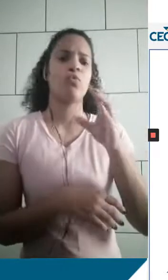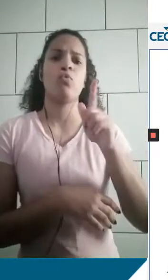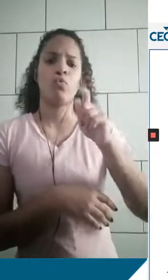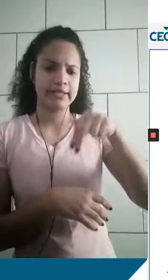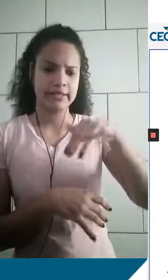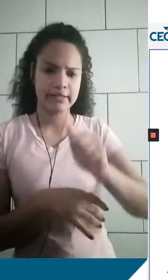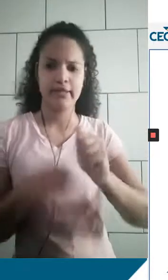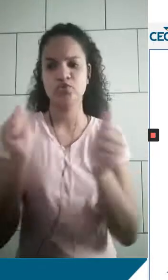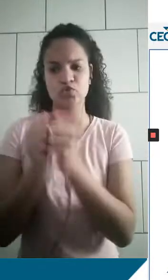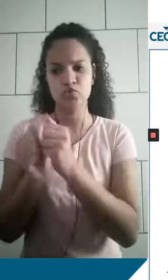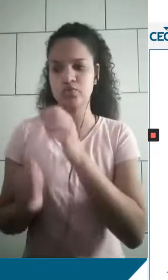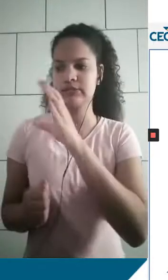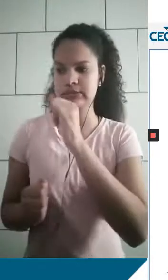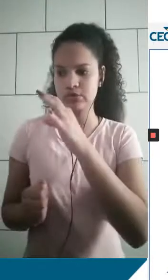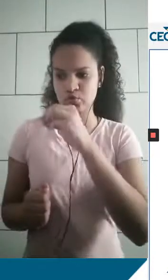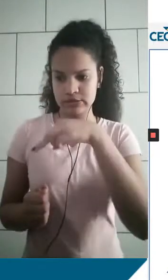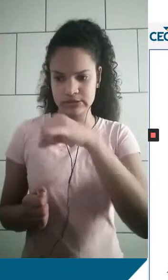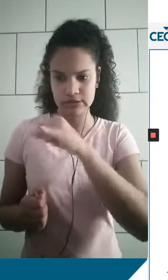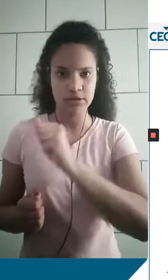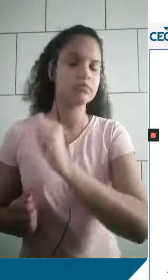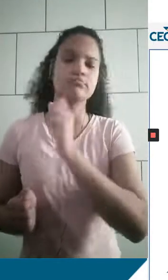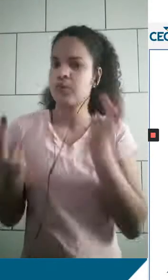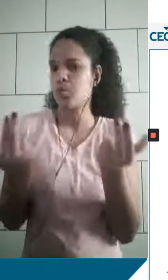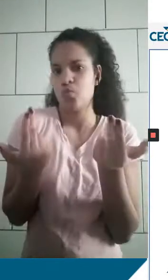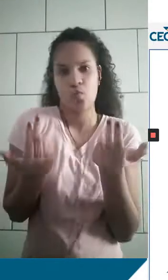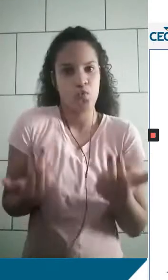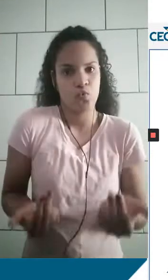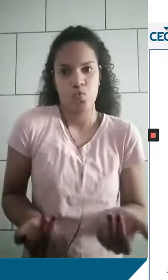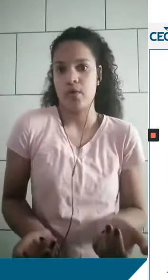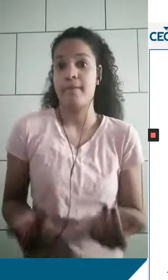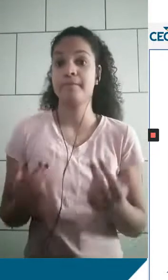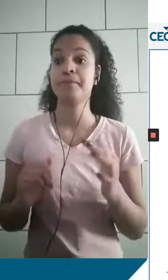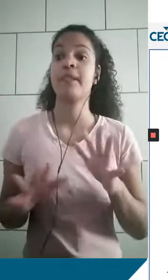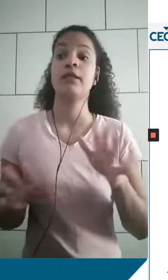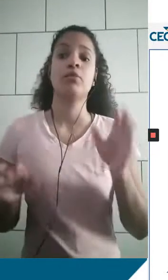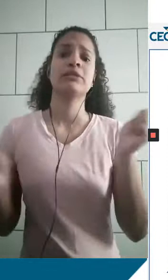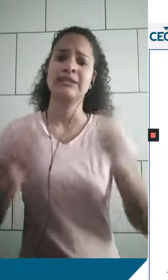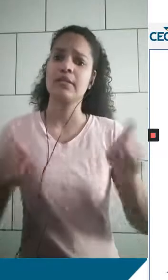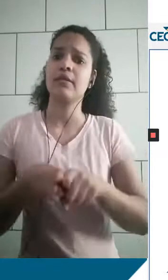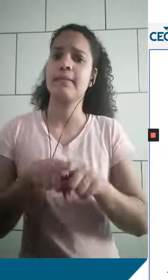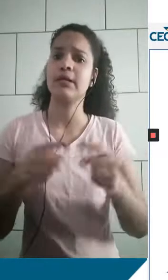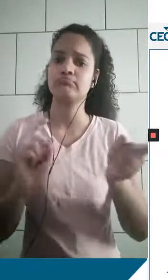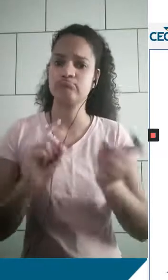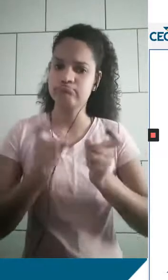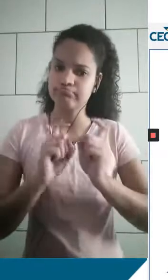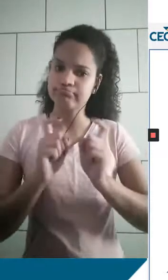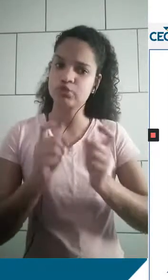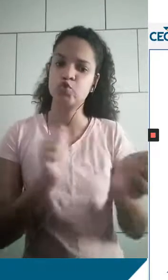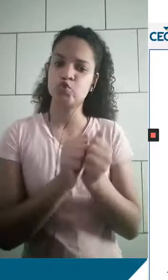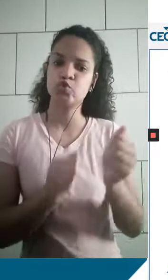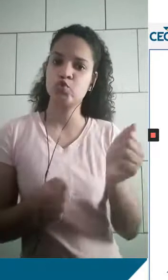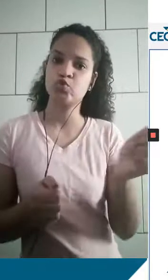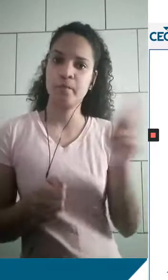E isso é fundamental, depois, vocês podem também discutir com os seus mediadores, seus professores, seus tutores, mediadores, nas